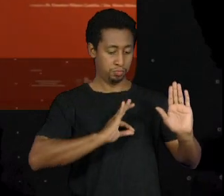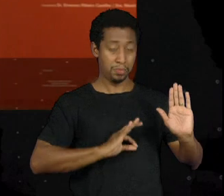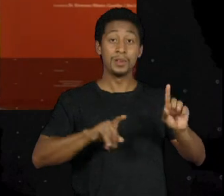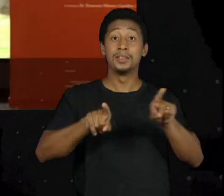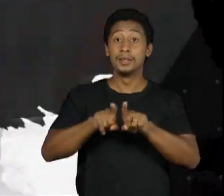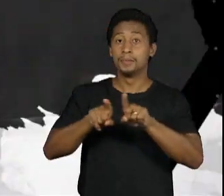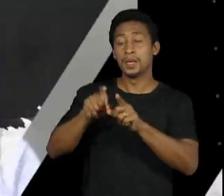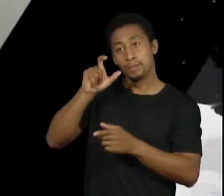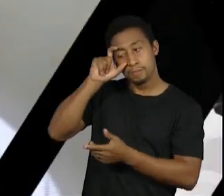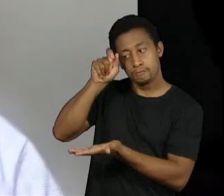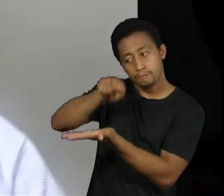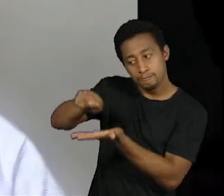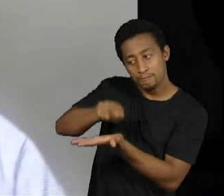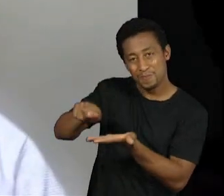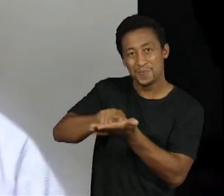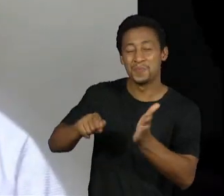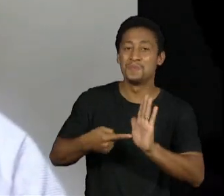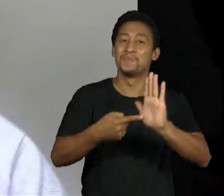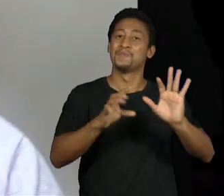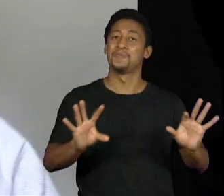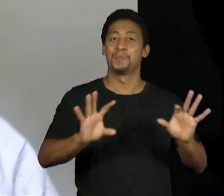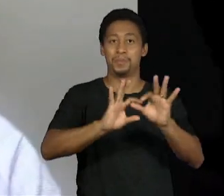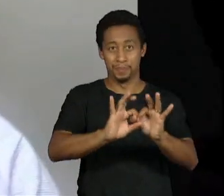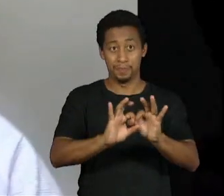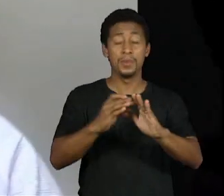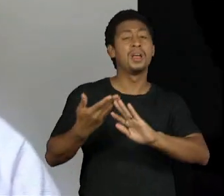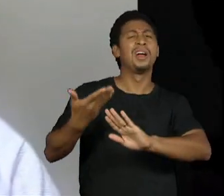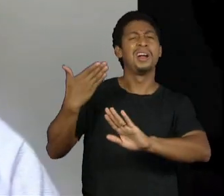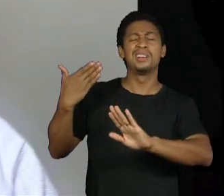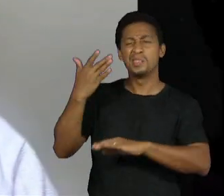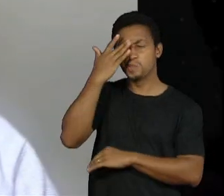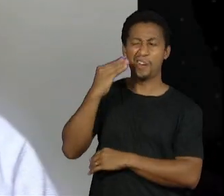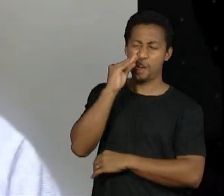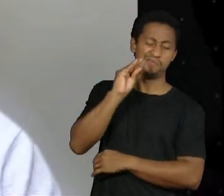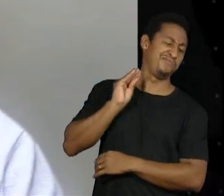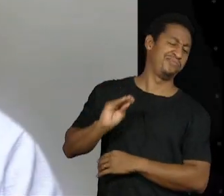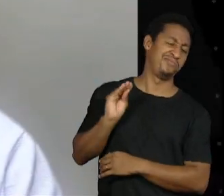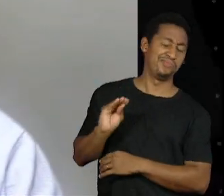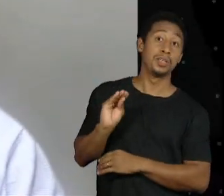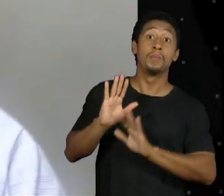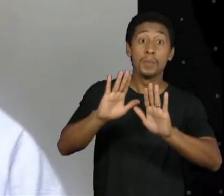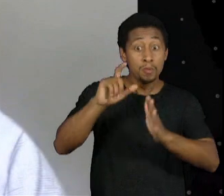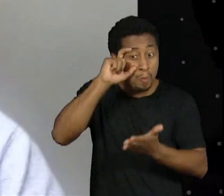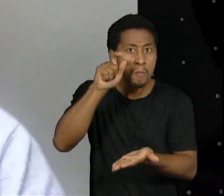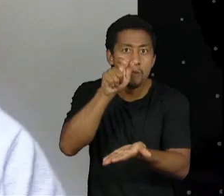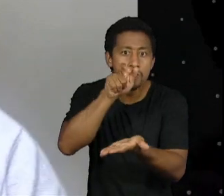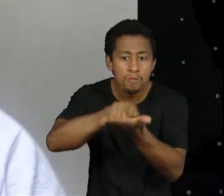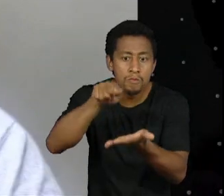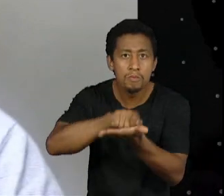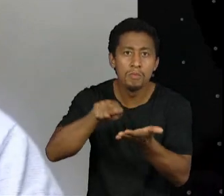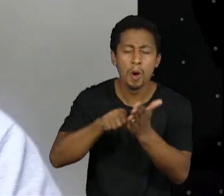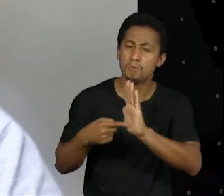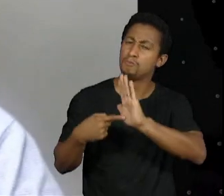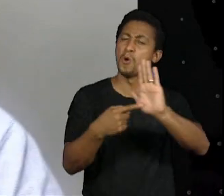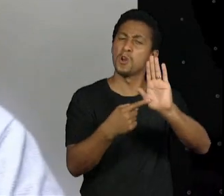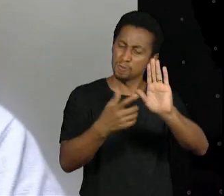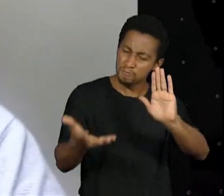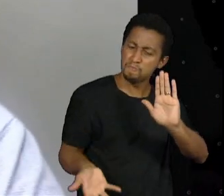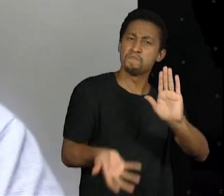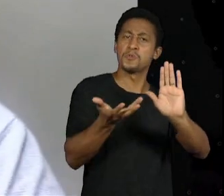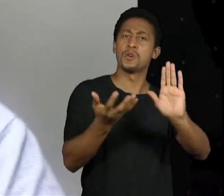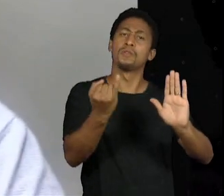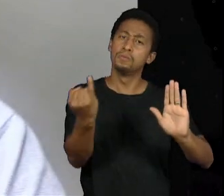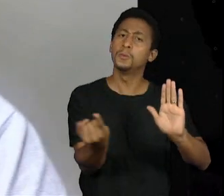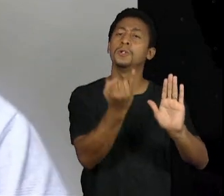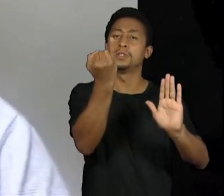Mário de Andrade enquanto todo o mundo desvalorizava isso o Mário vai ancorar o Brasil como um país que passa a valorizar a